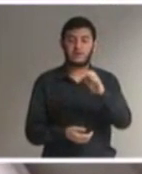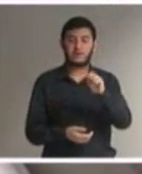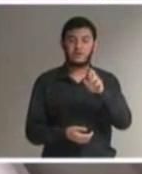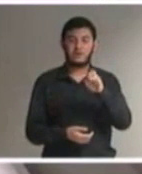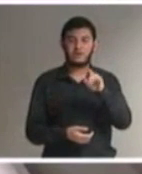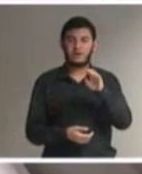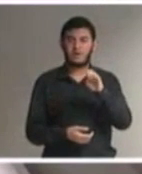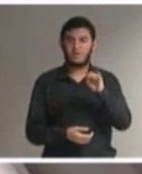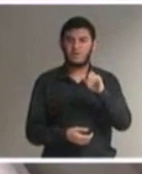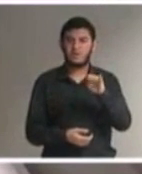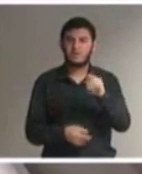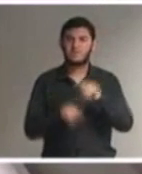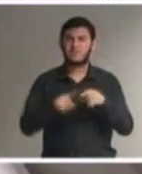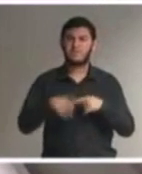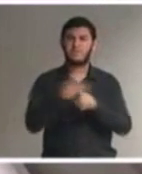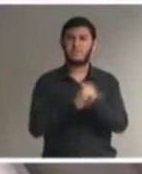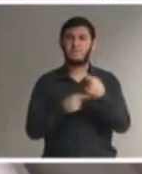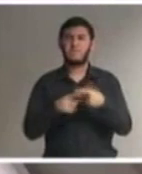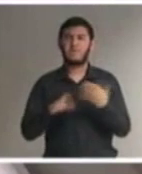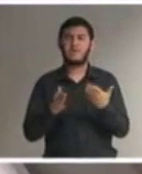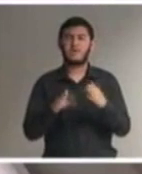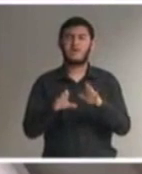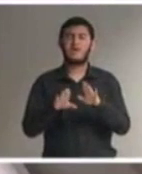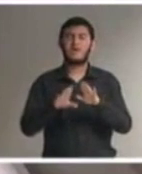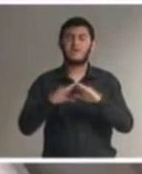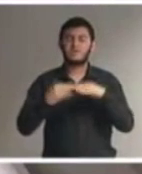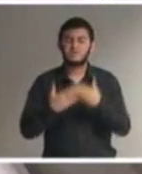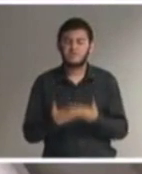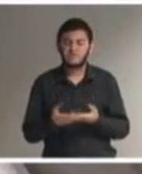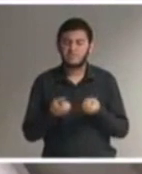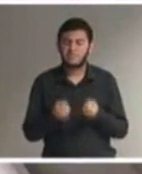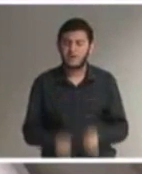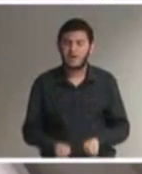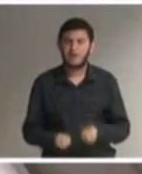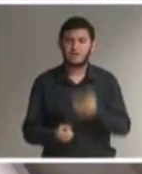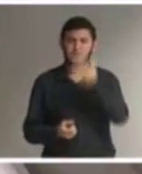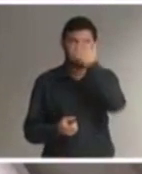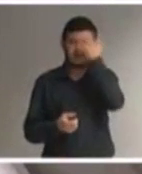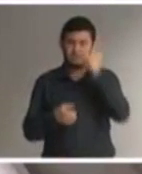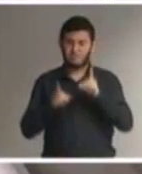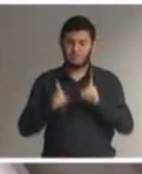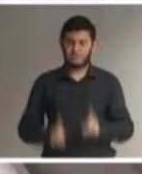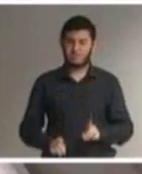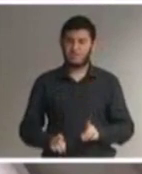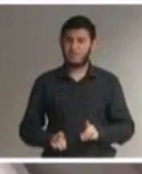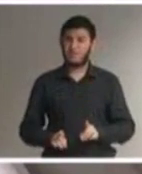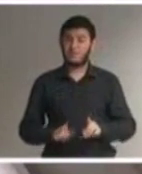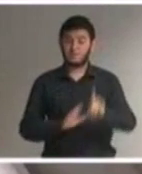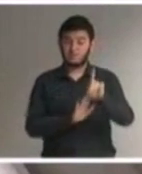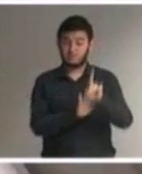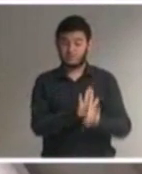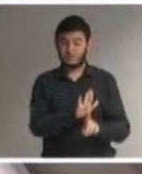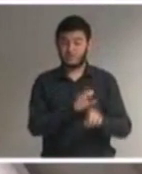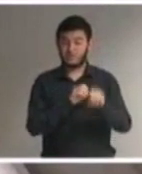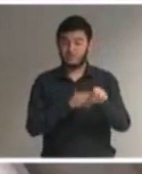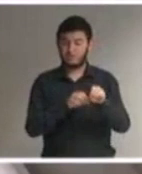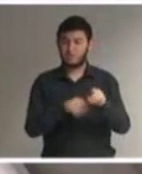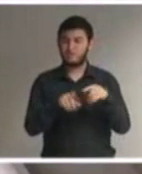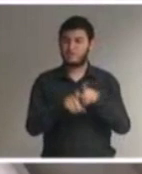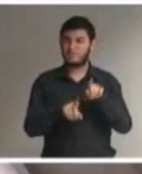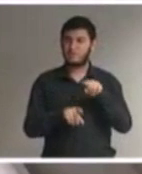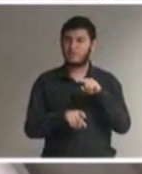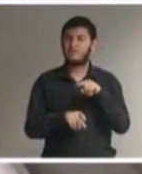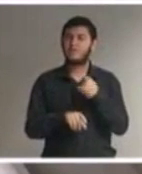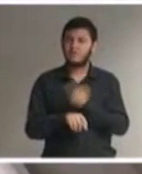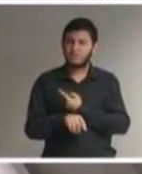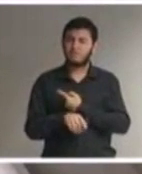a porta da escola precisa ser tão pesada para alunos com deficiência? O direito à educação sempre constou em nossas